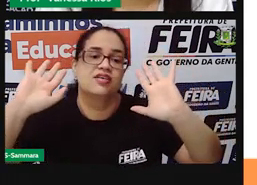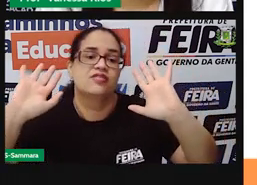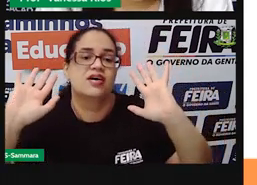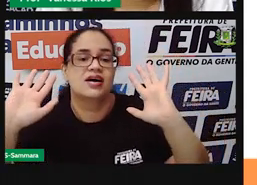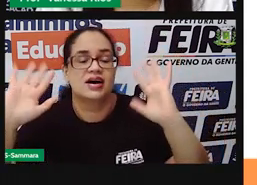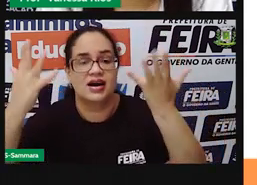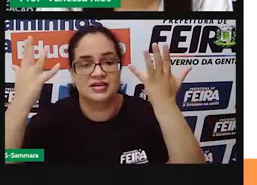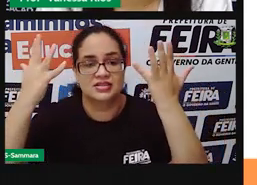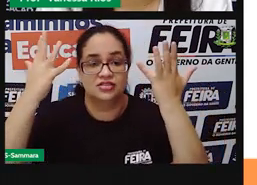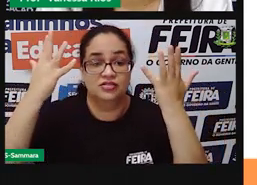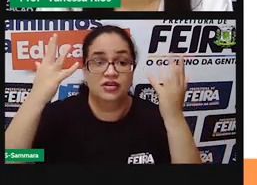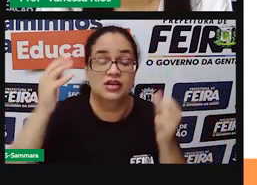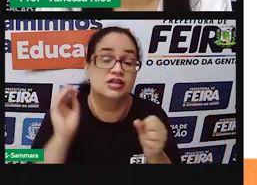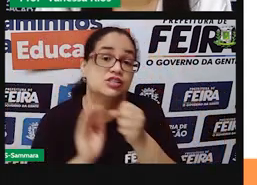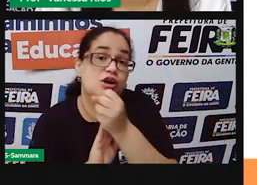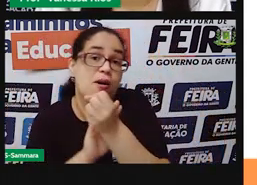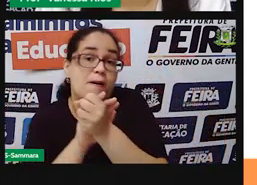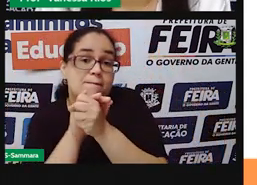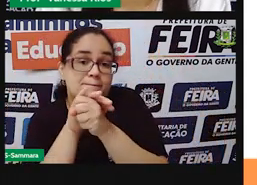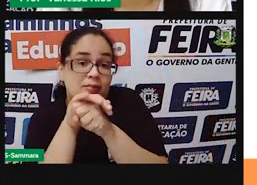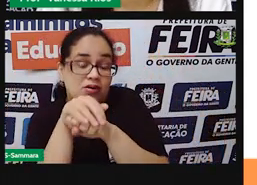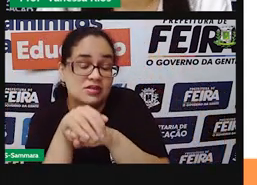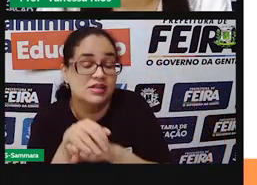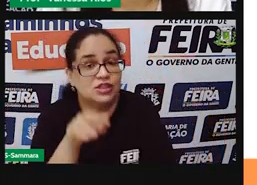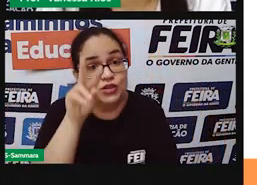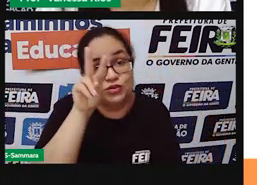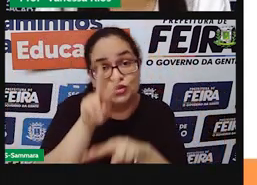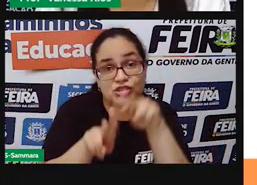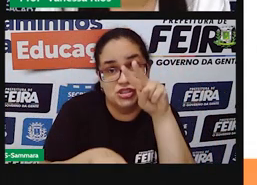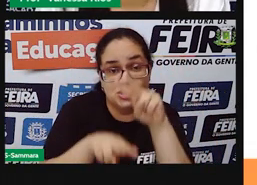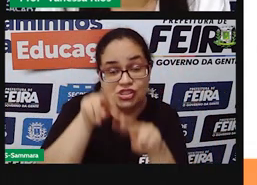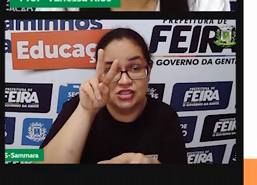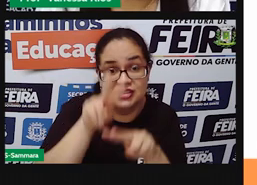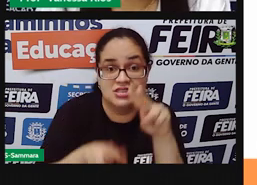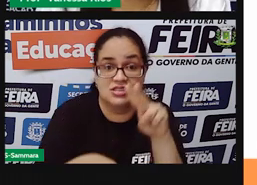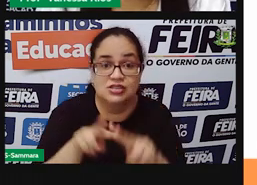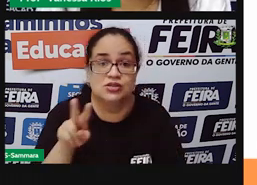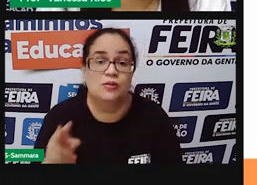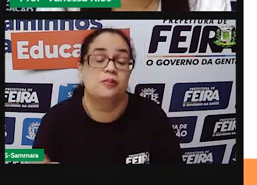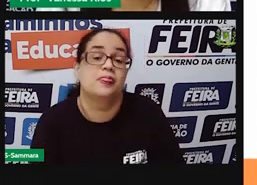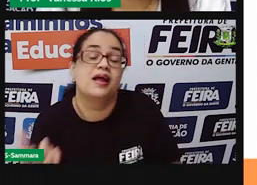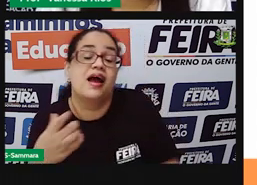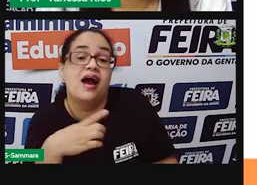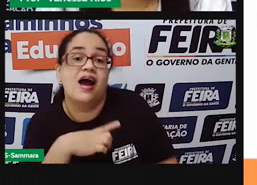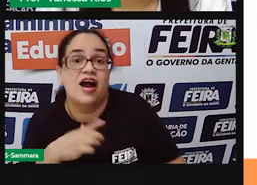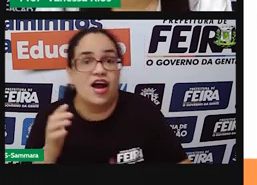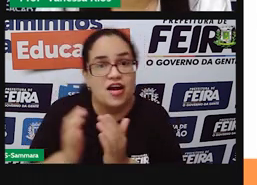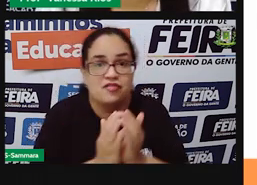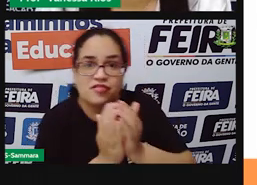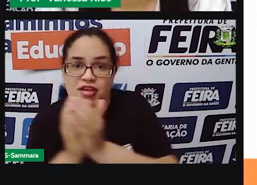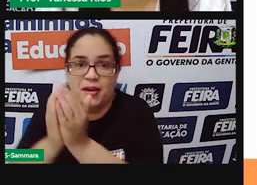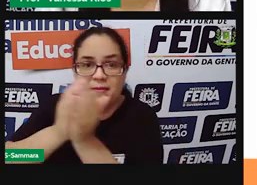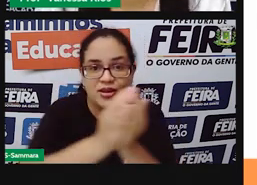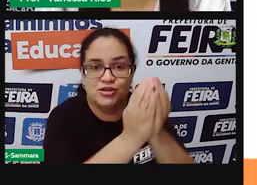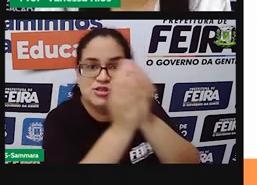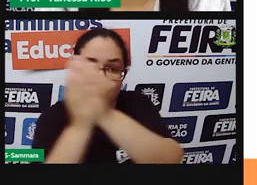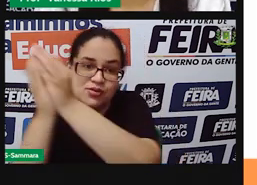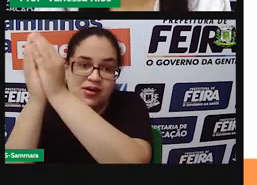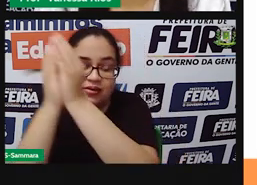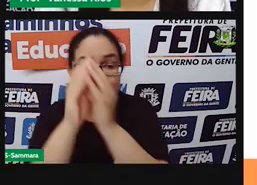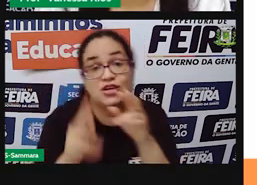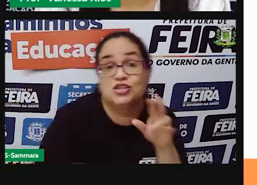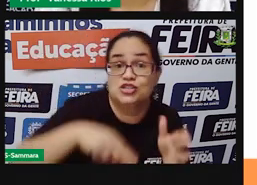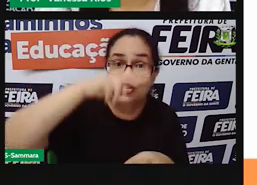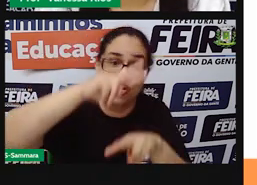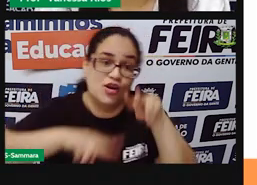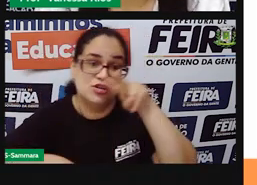estava assim em festa, pois era a noite de São João. Havia balões no